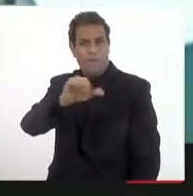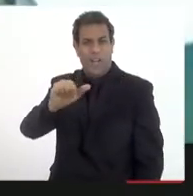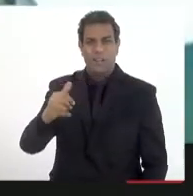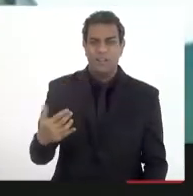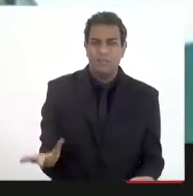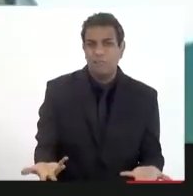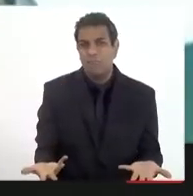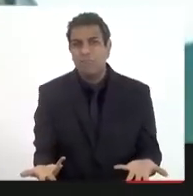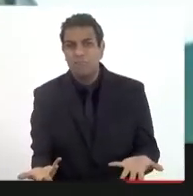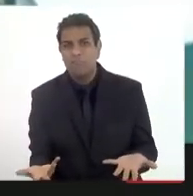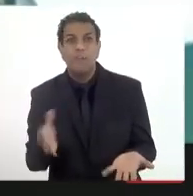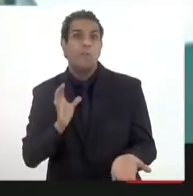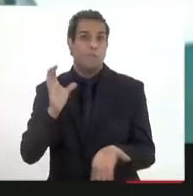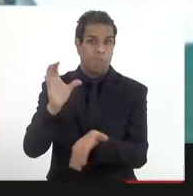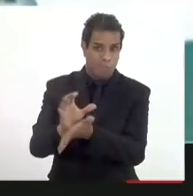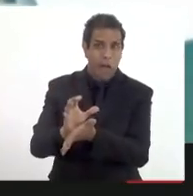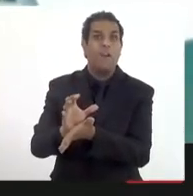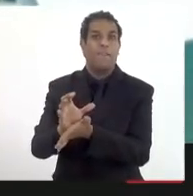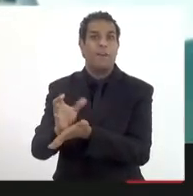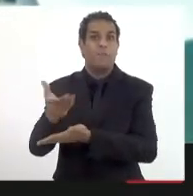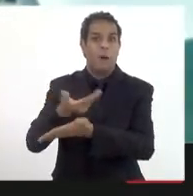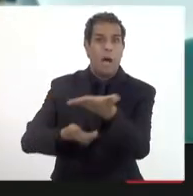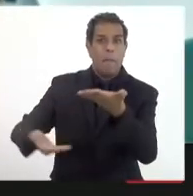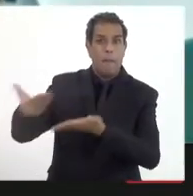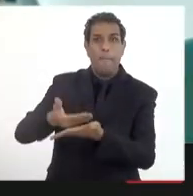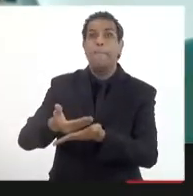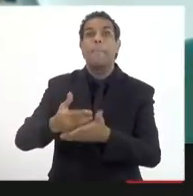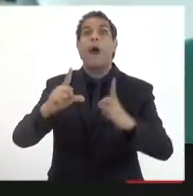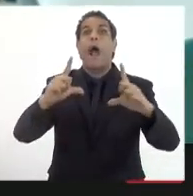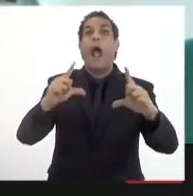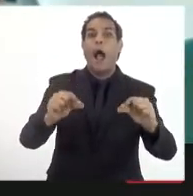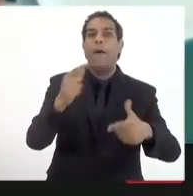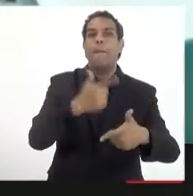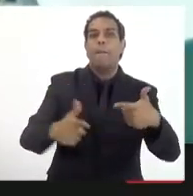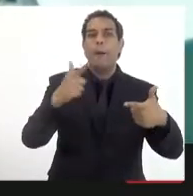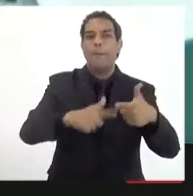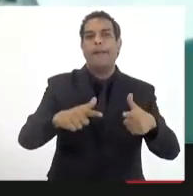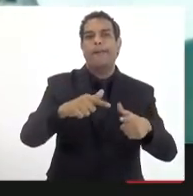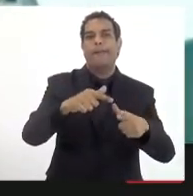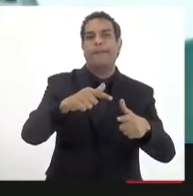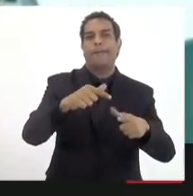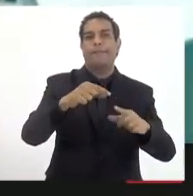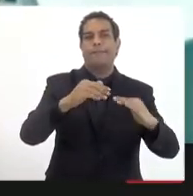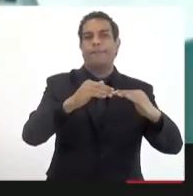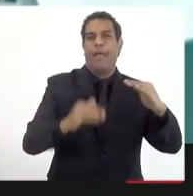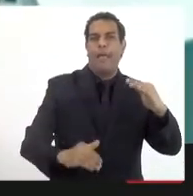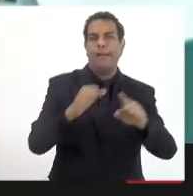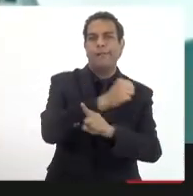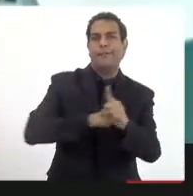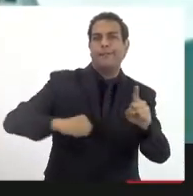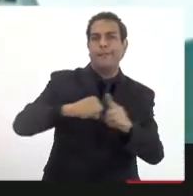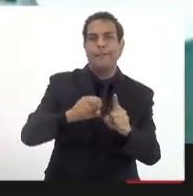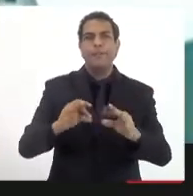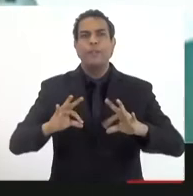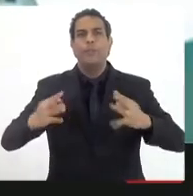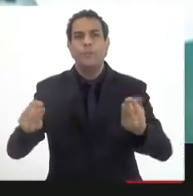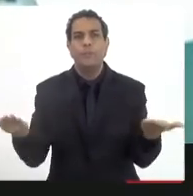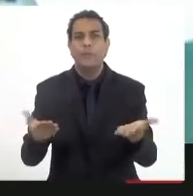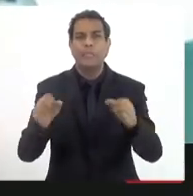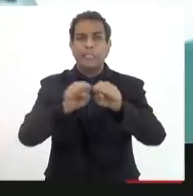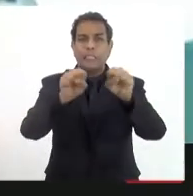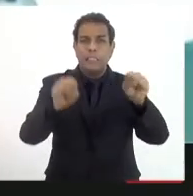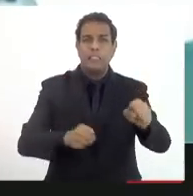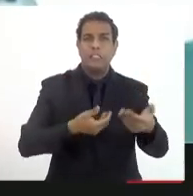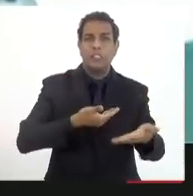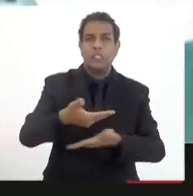Mas ele vai financiar um investimento que vai minorar as desigualdades sociais. E quais são esses investimentos? São todos investimentos na infraestrutura de